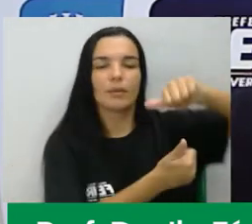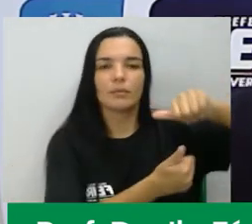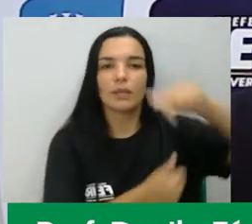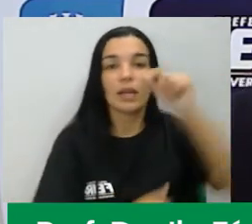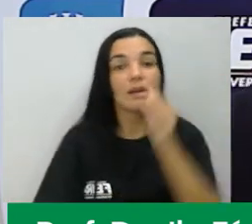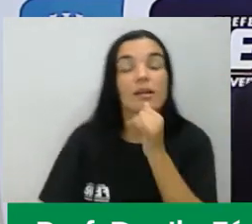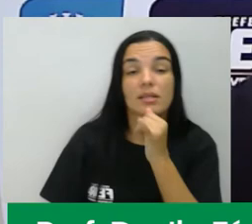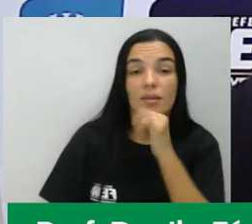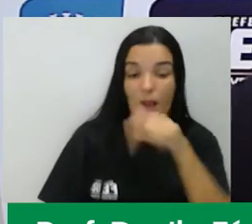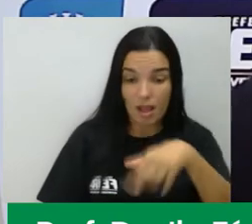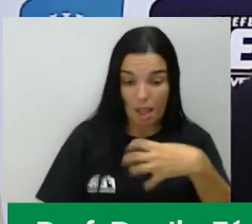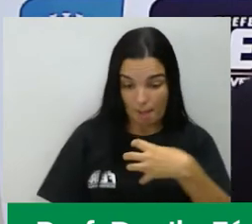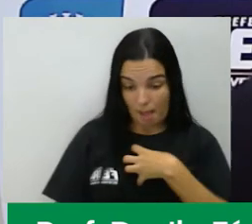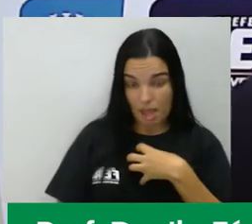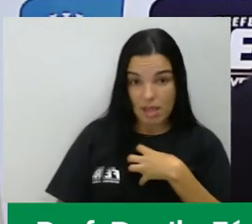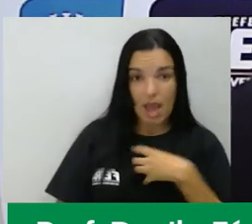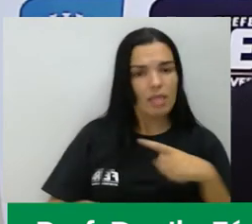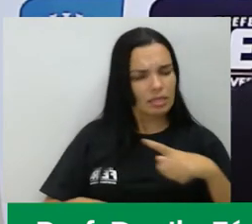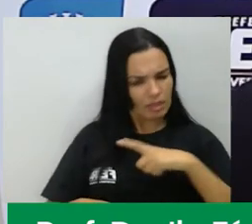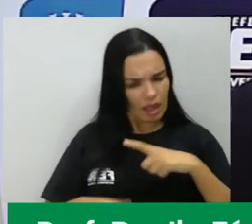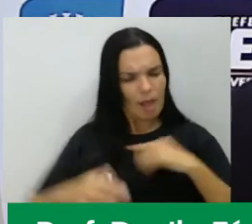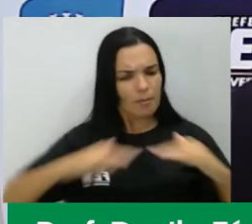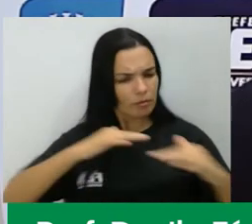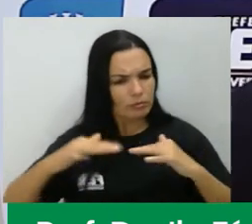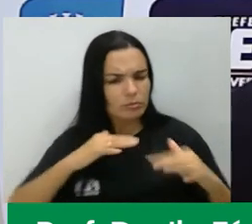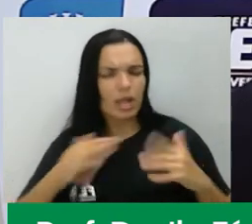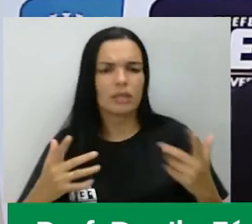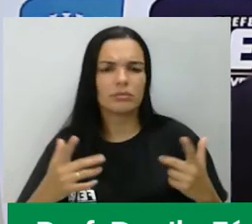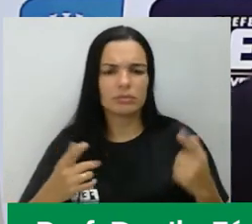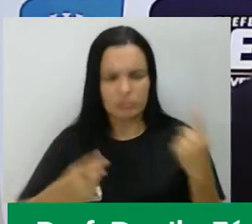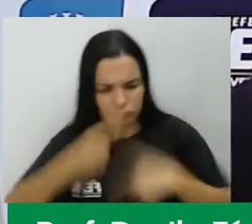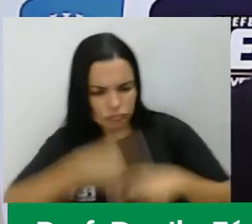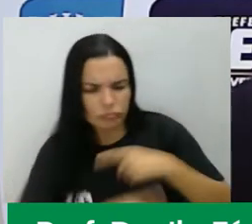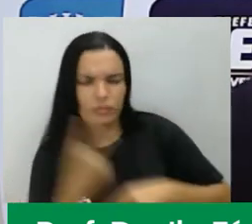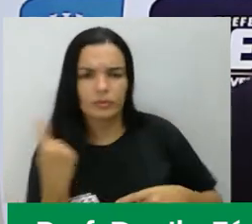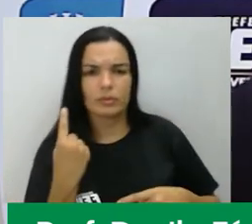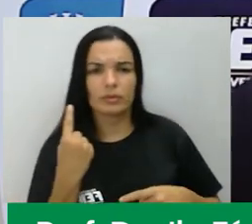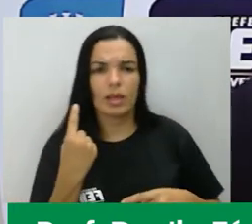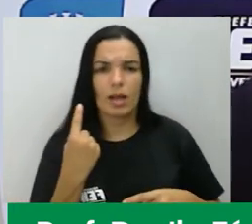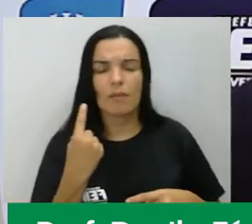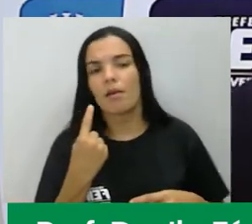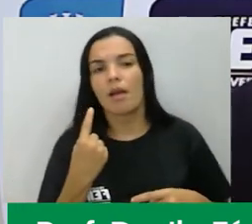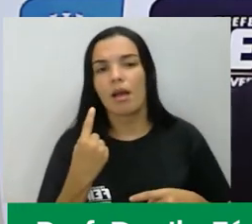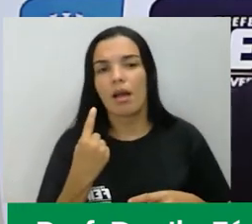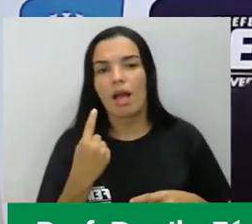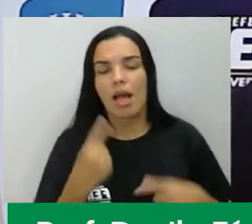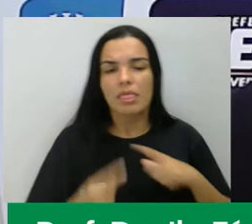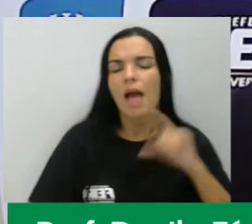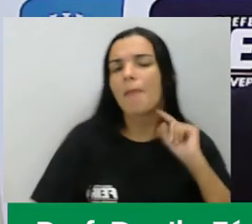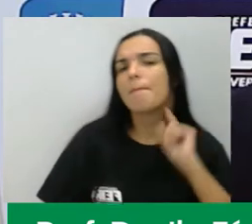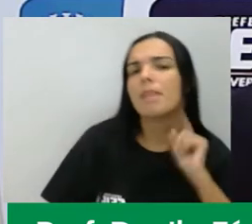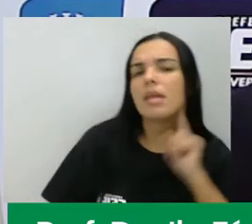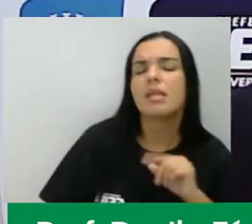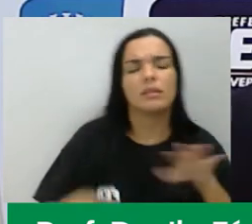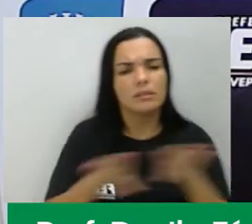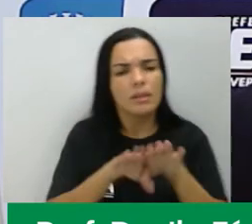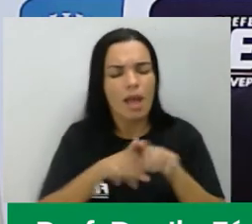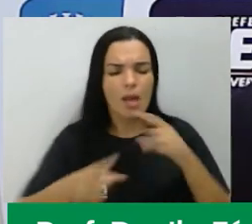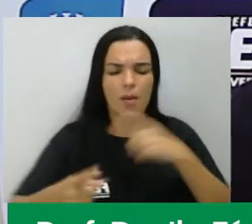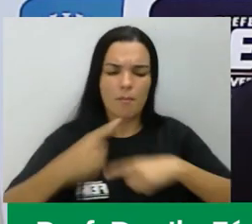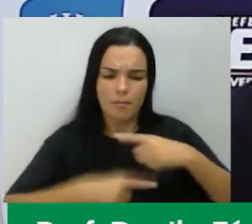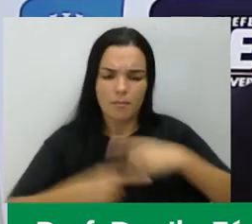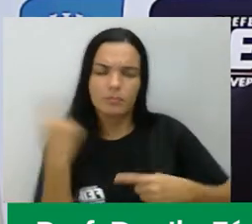Inconfidência Mineira. No Haiti, houve um levante de escravo, fundamentados também um pouco nos ideais da Revolução